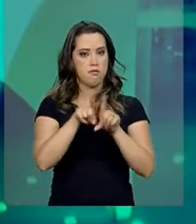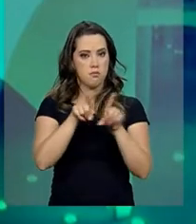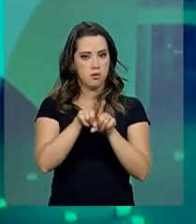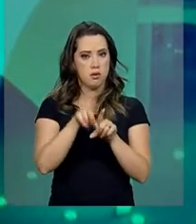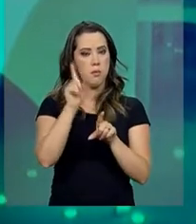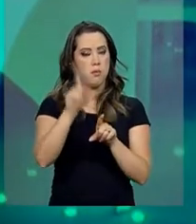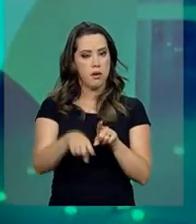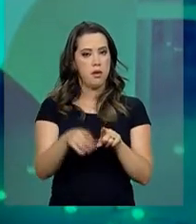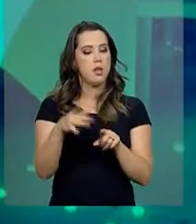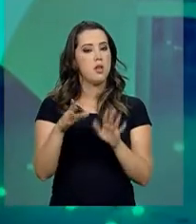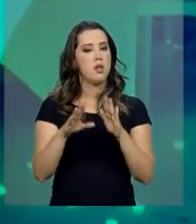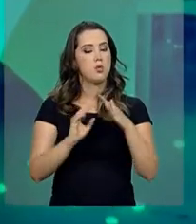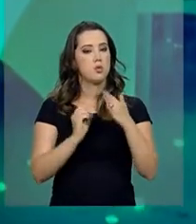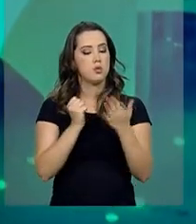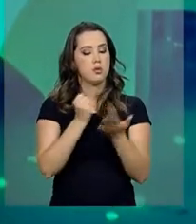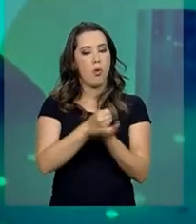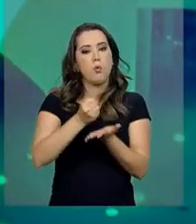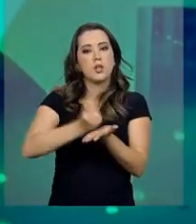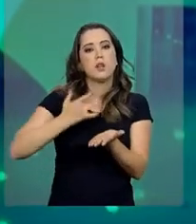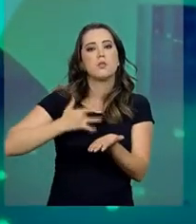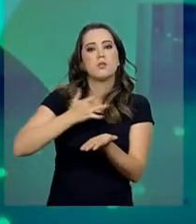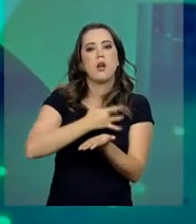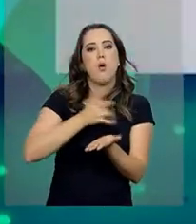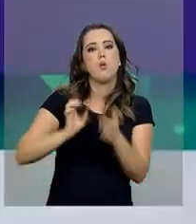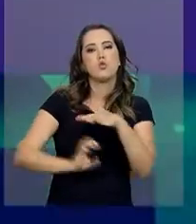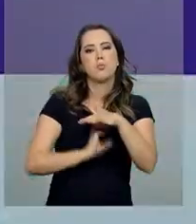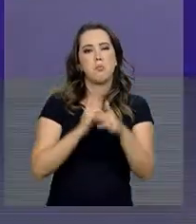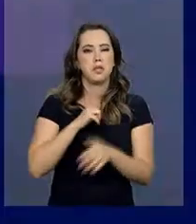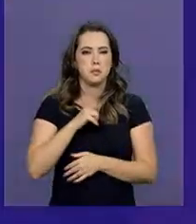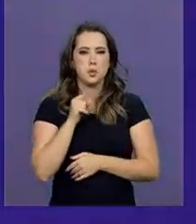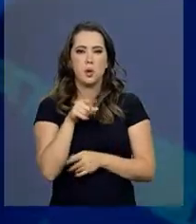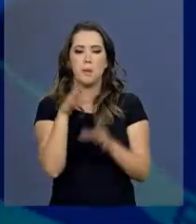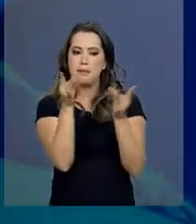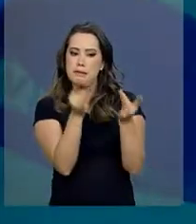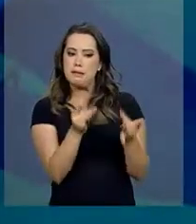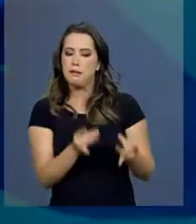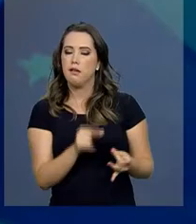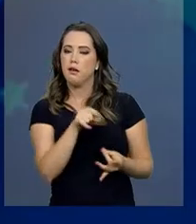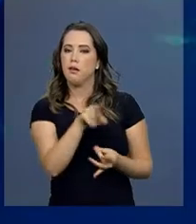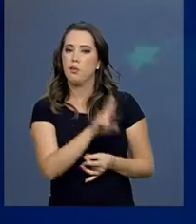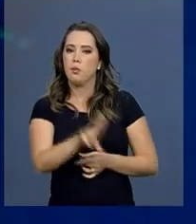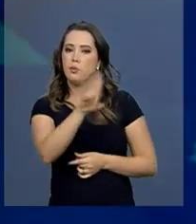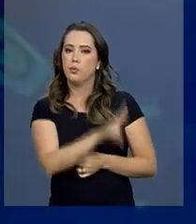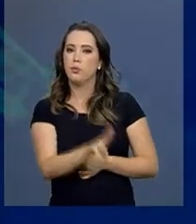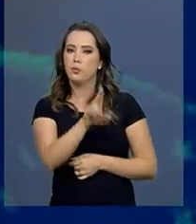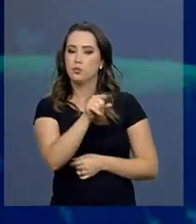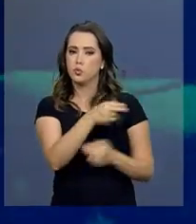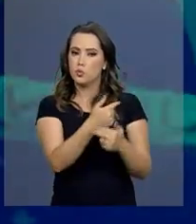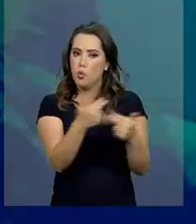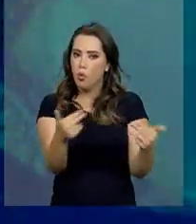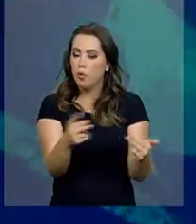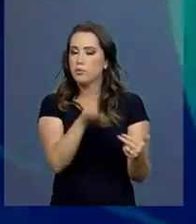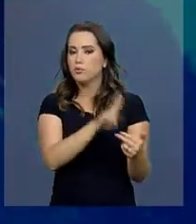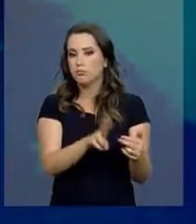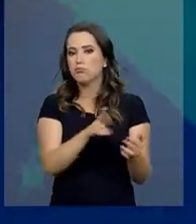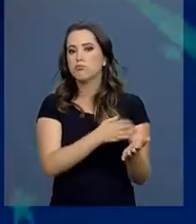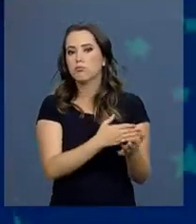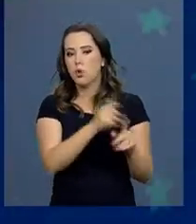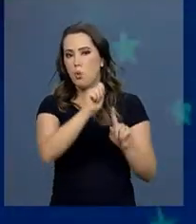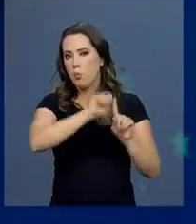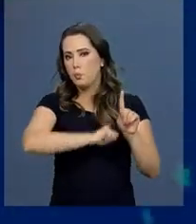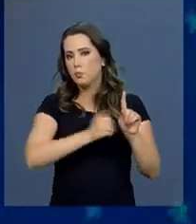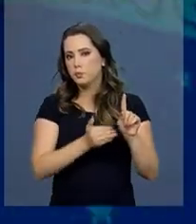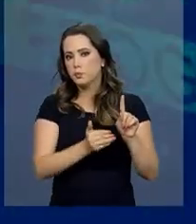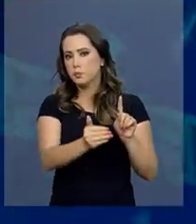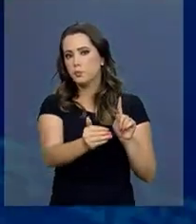valer também para os planos de saúde que vão ter que detalhar na fatura dos beneficiários os produtos e serviços usados